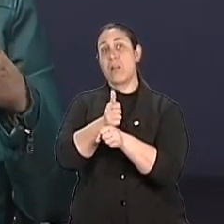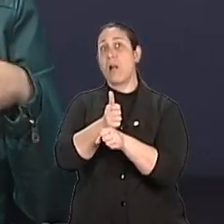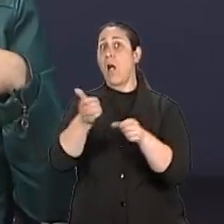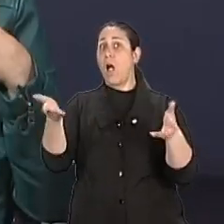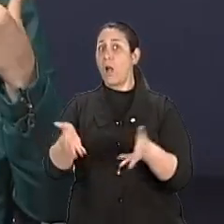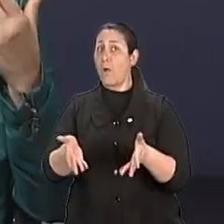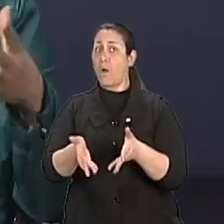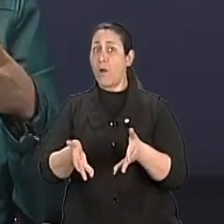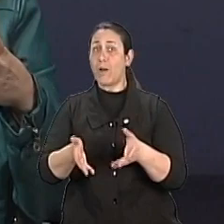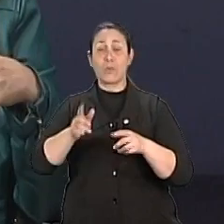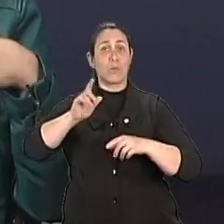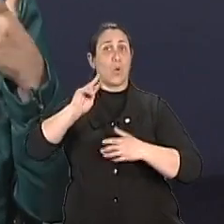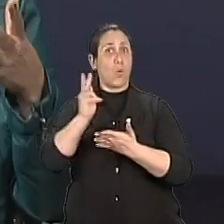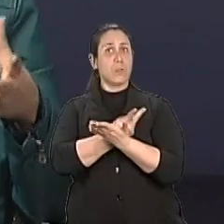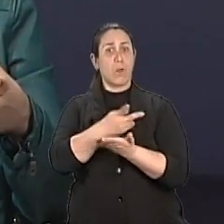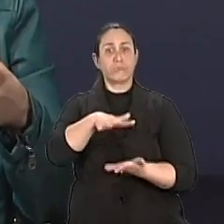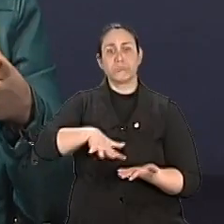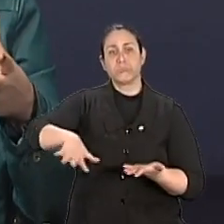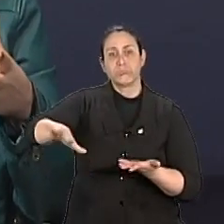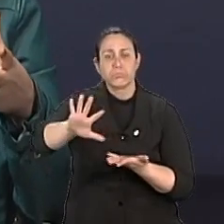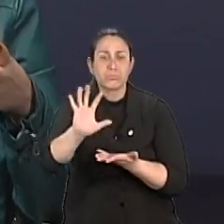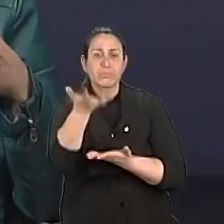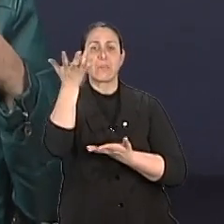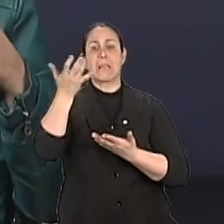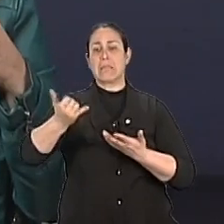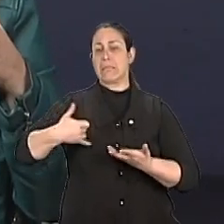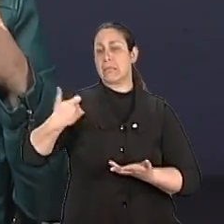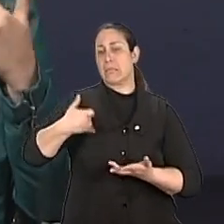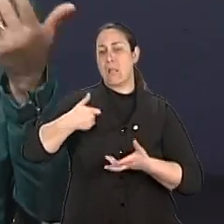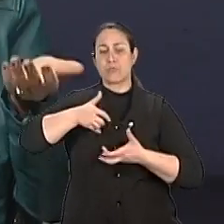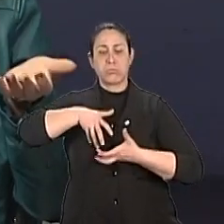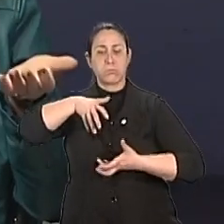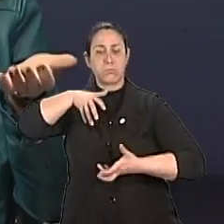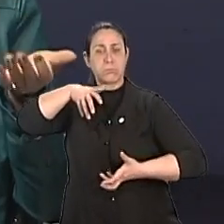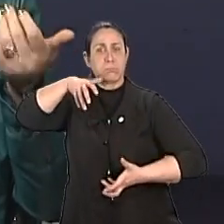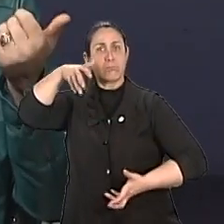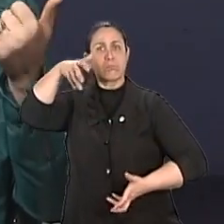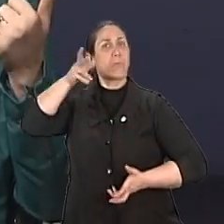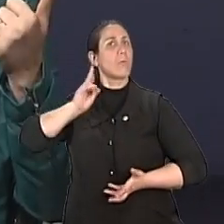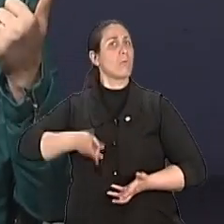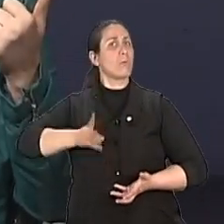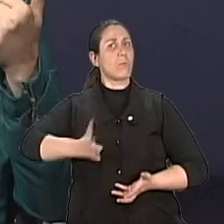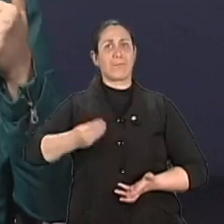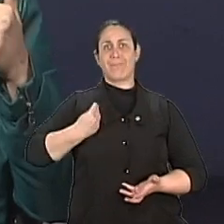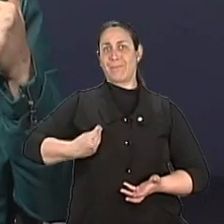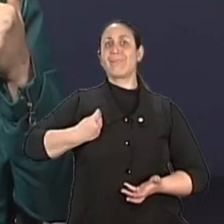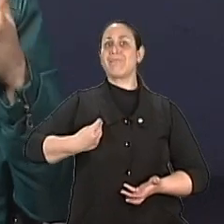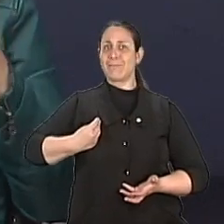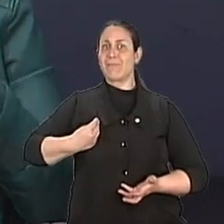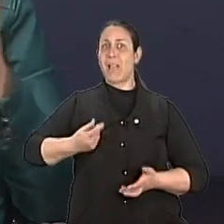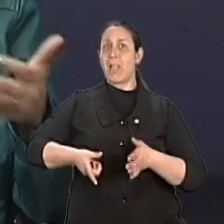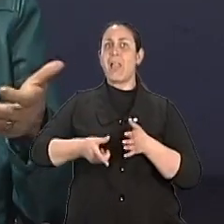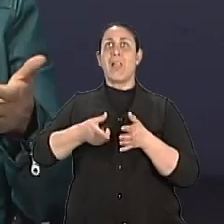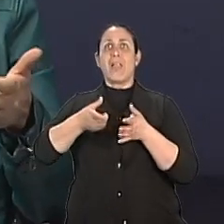Acontece que com esse fenômeno da longevidade, né? A velhice não é mais sentida